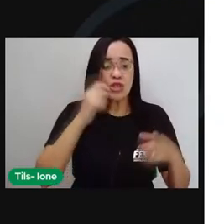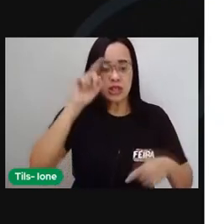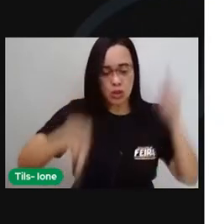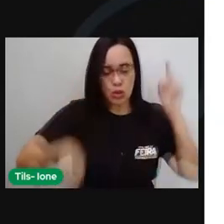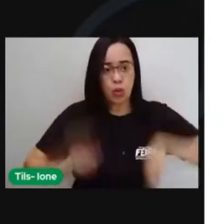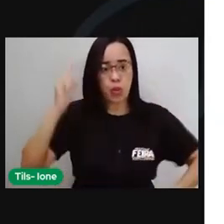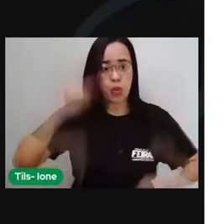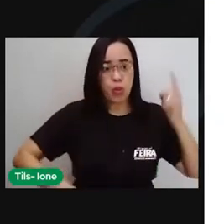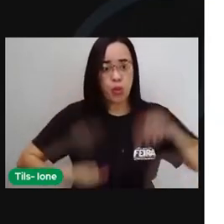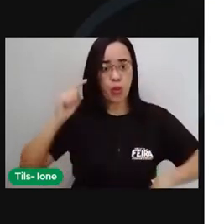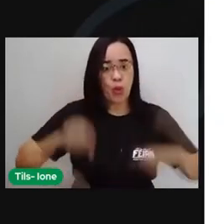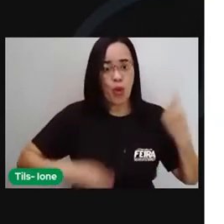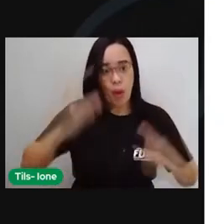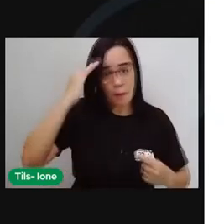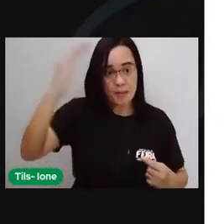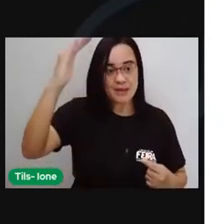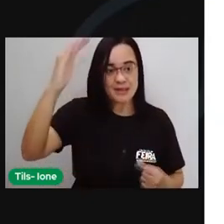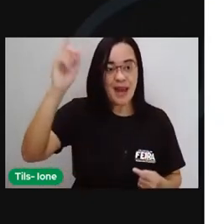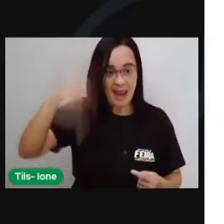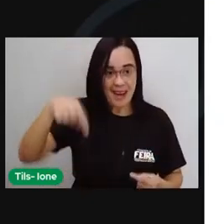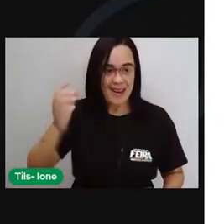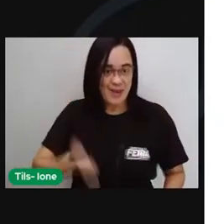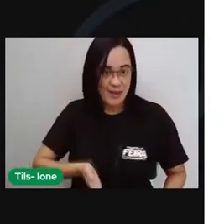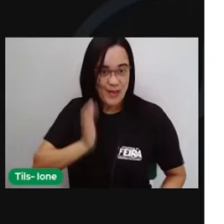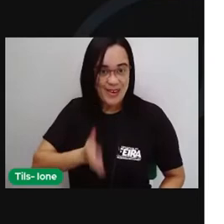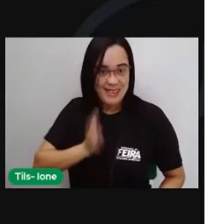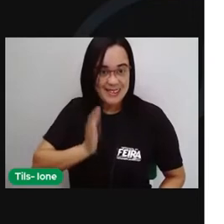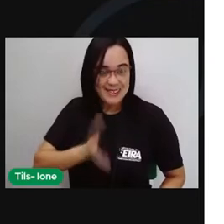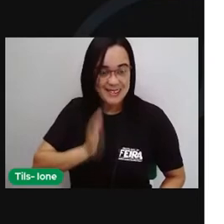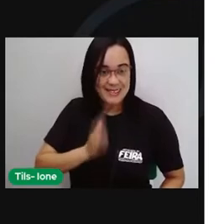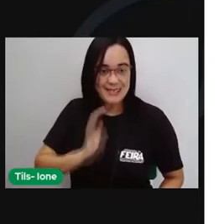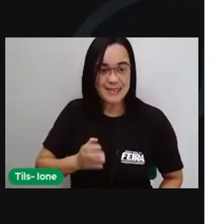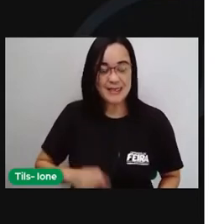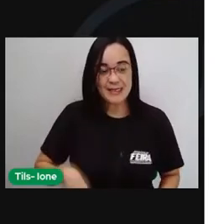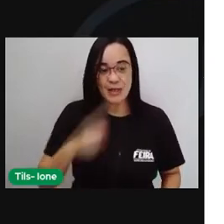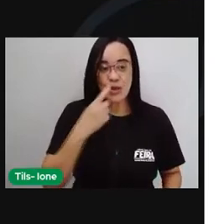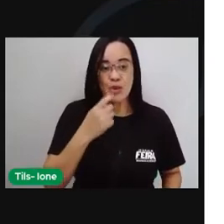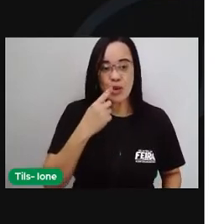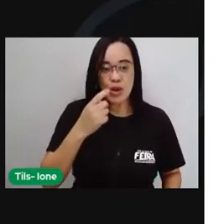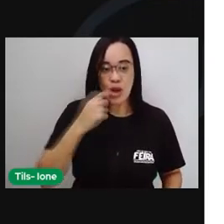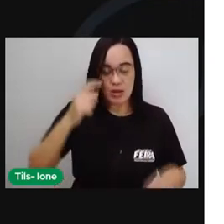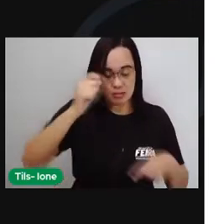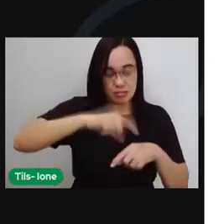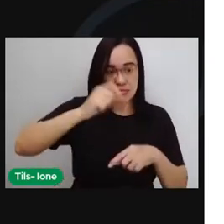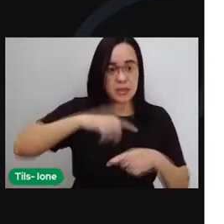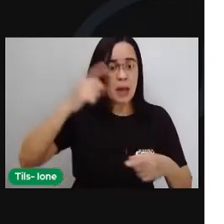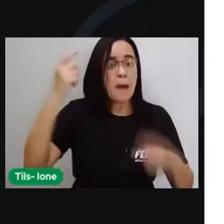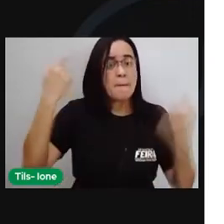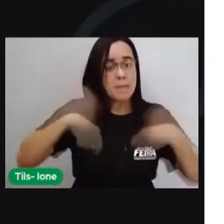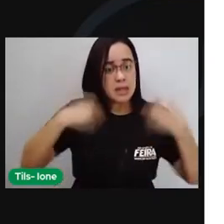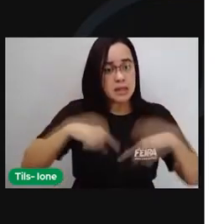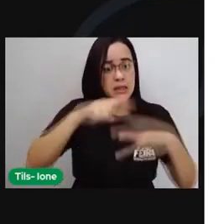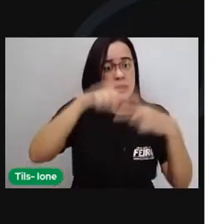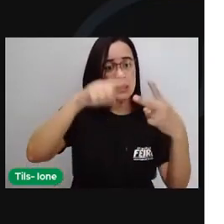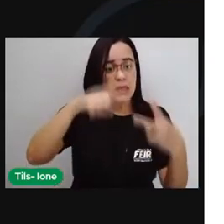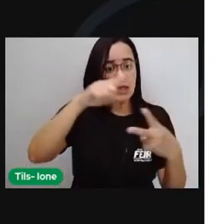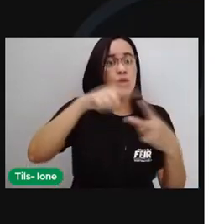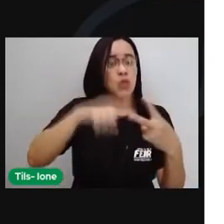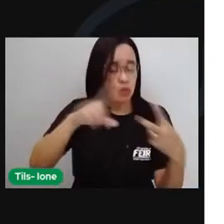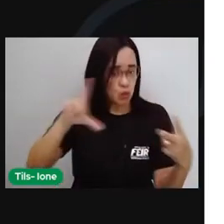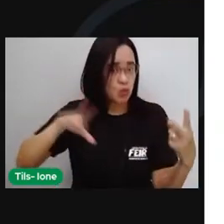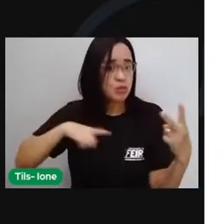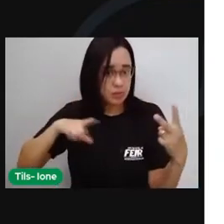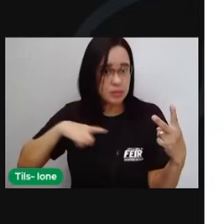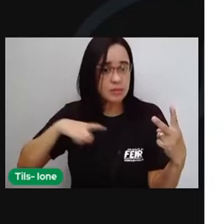o coração. Para isso, o sangue precisa passar duas vezes por ele, pois a circulação se divide em dois